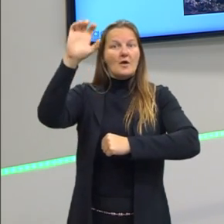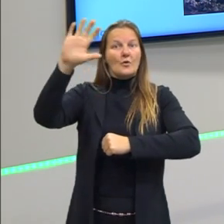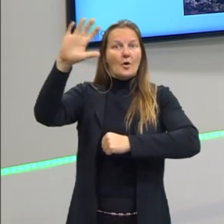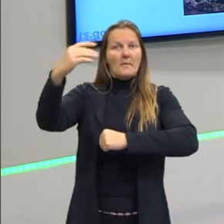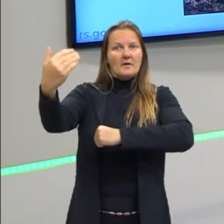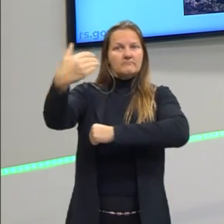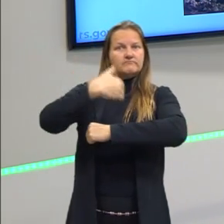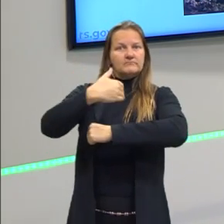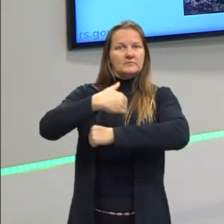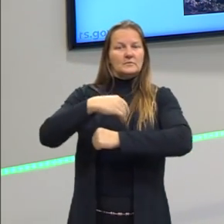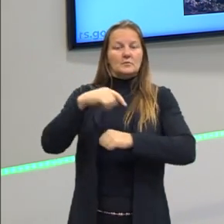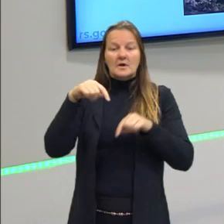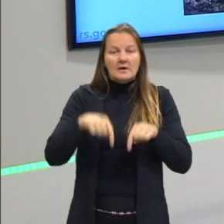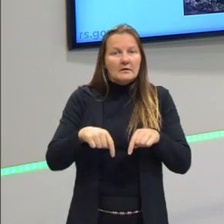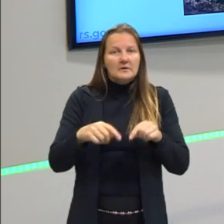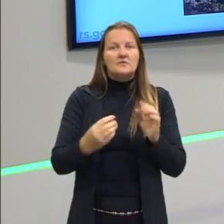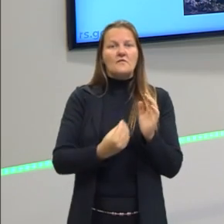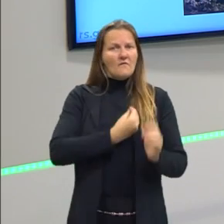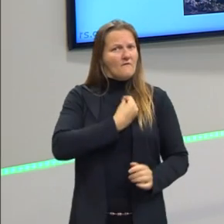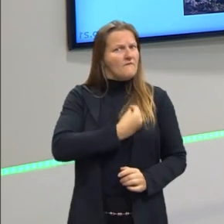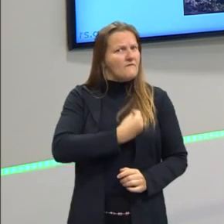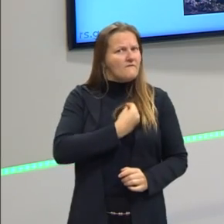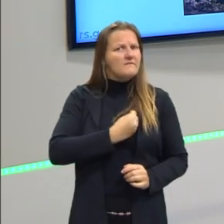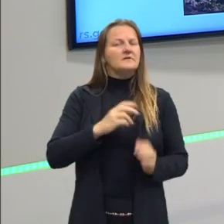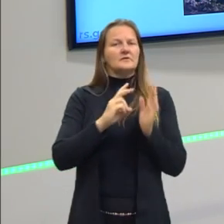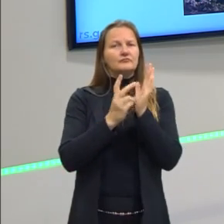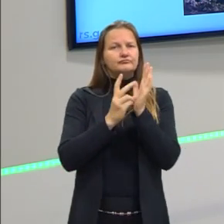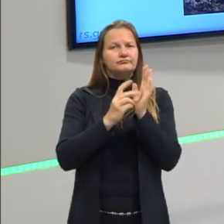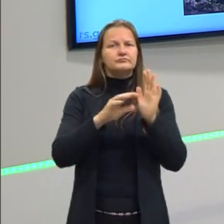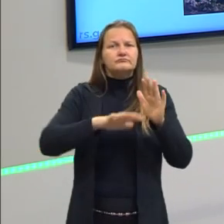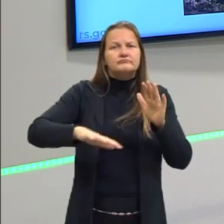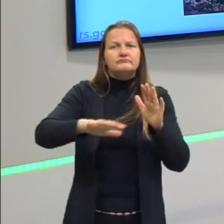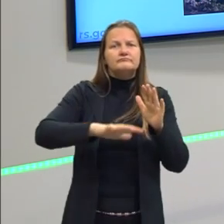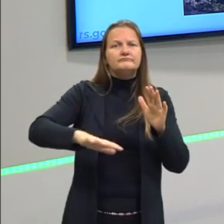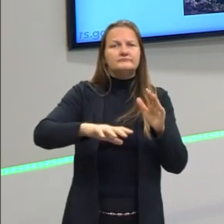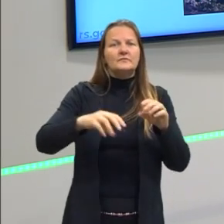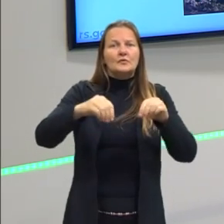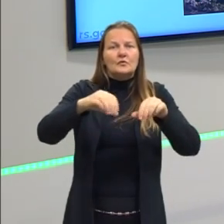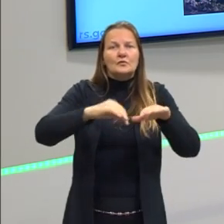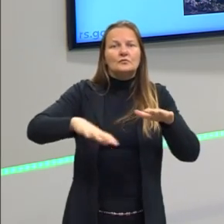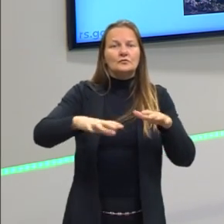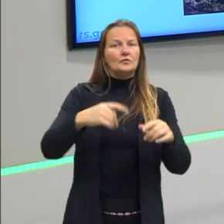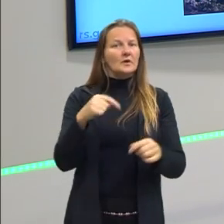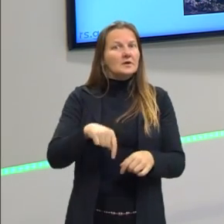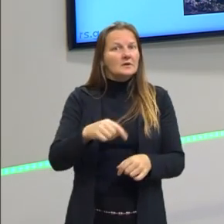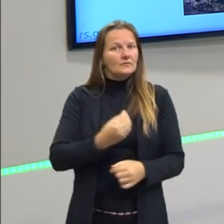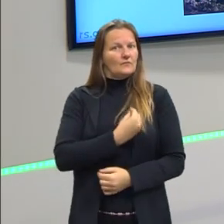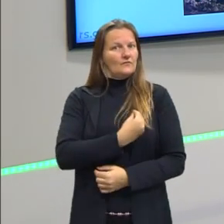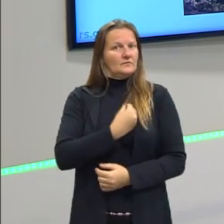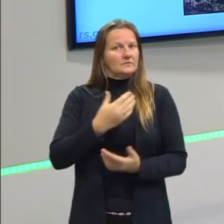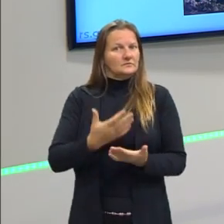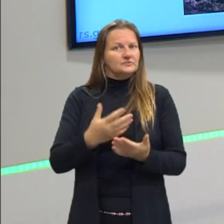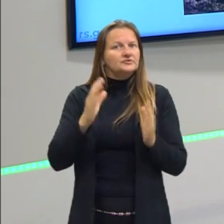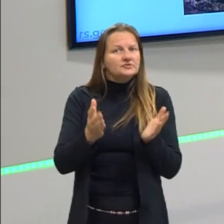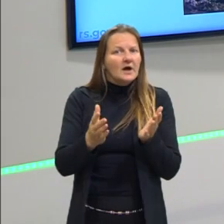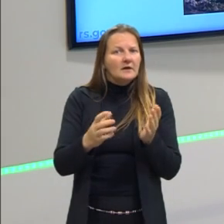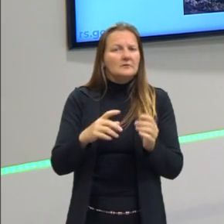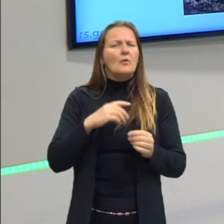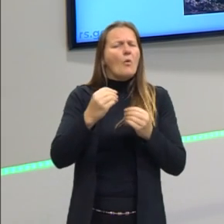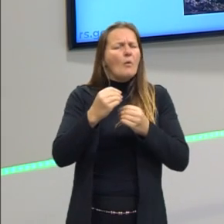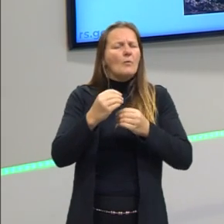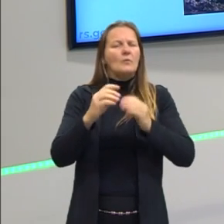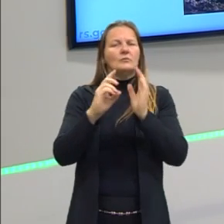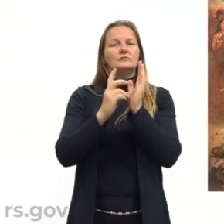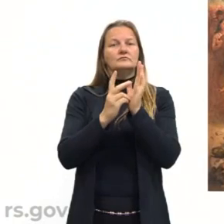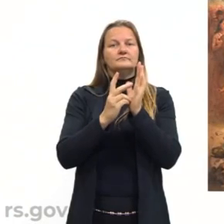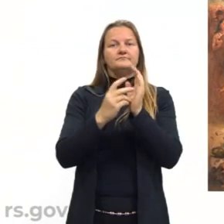conheciam aquele território, eles habitavam aquele território, este território que a gente vive. Então, será que hoje